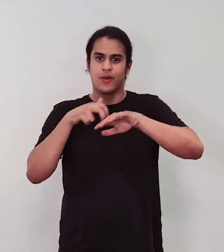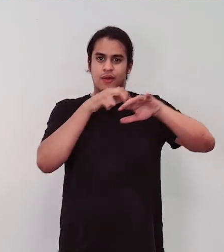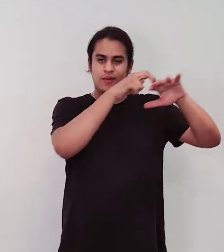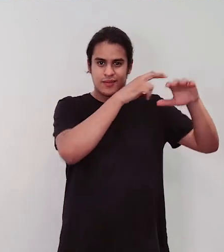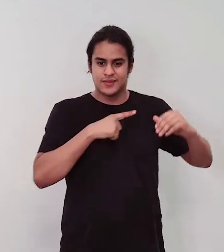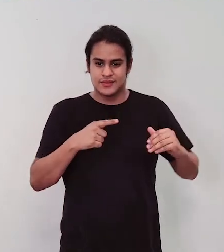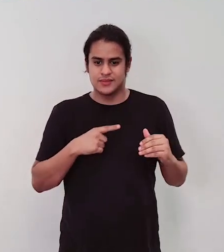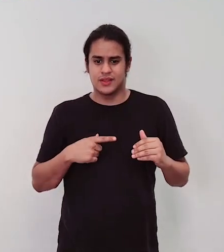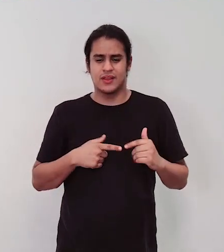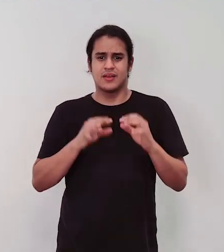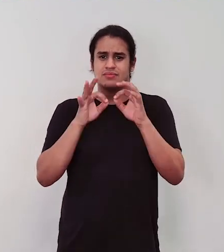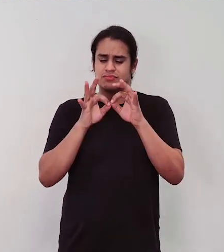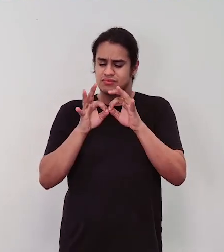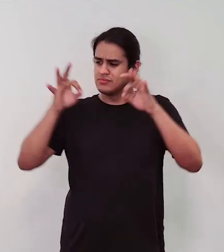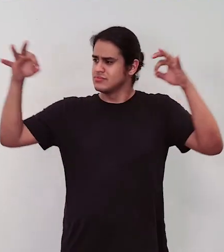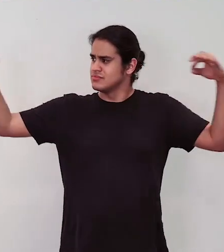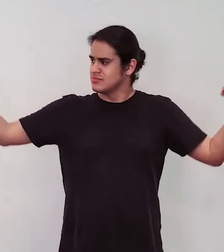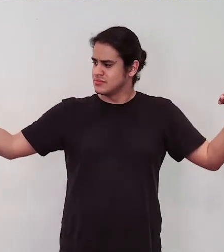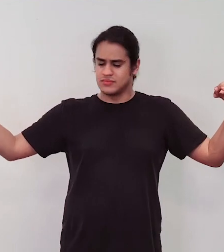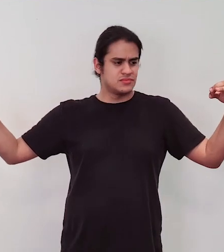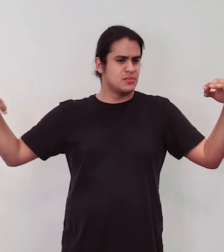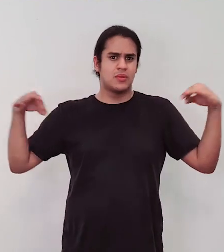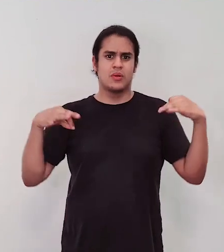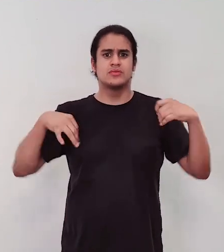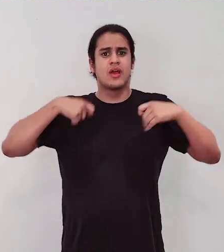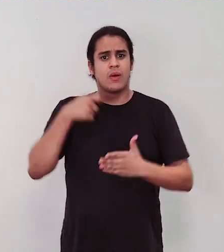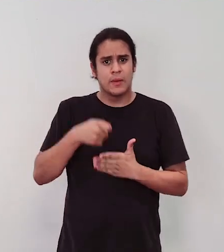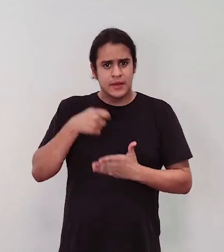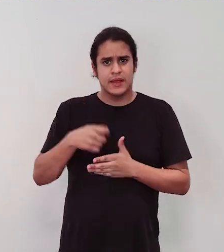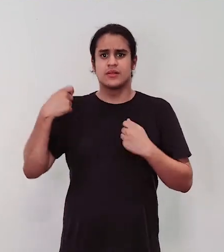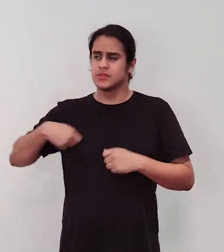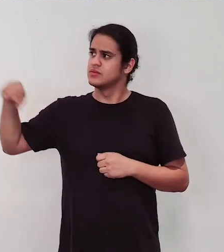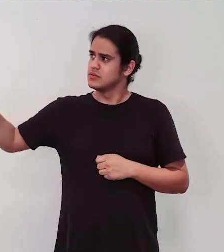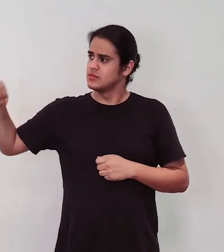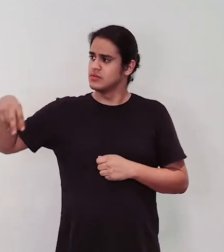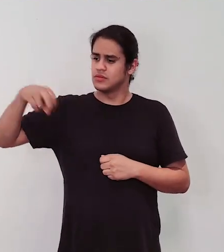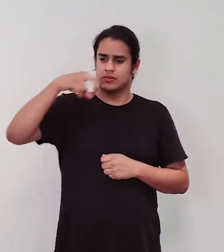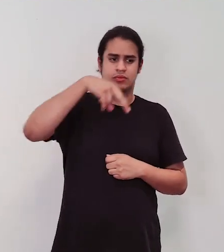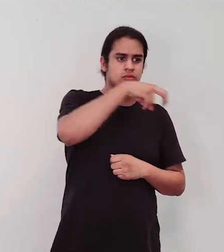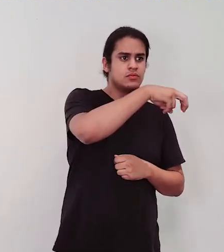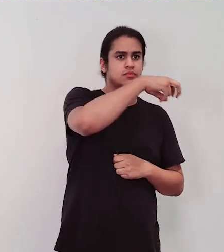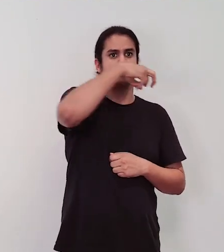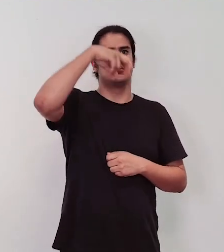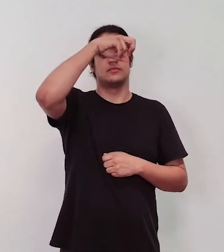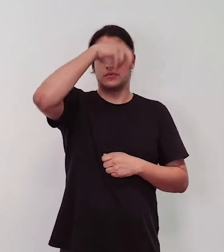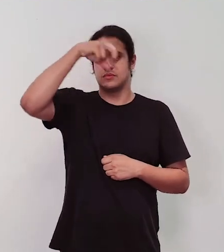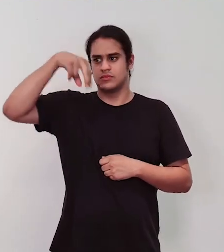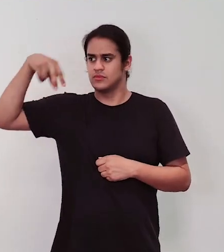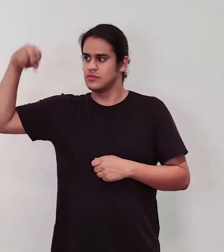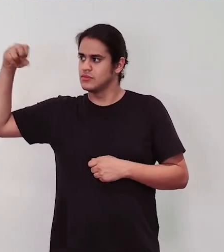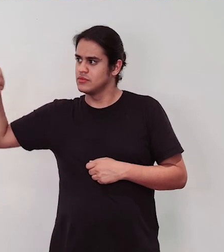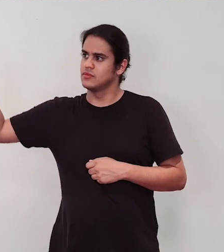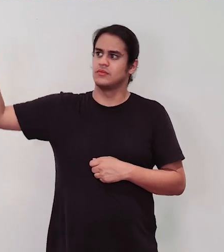nos extremos opostos dos andares do shopping e obriga a gente a andar um andar inteiro, passar na frente de todas as vitrines.